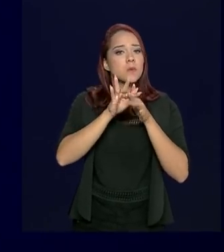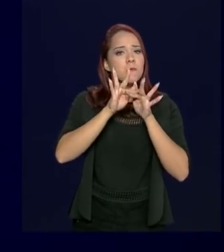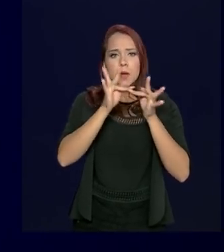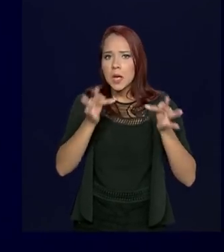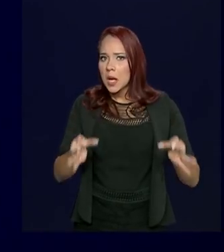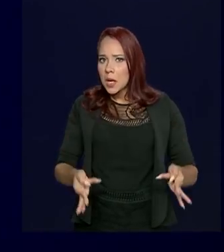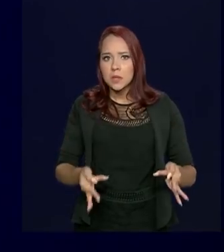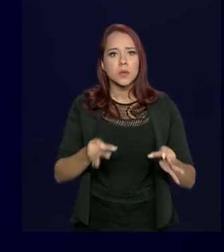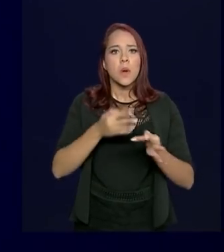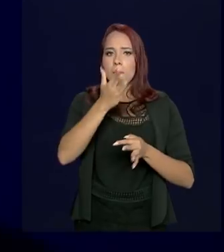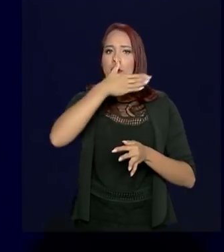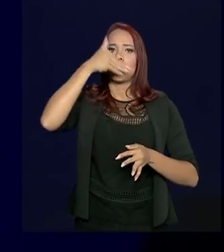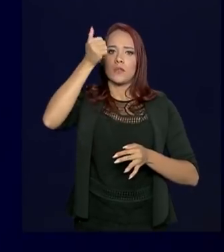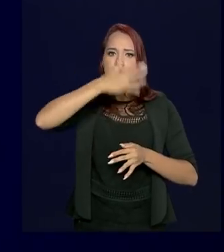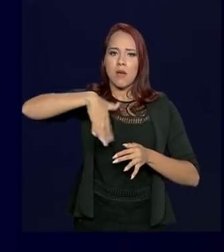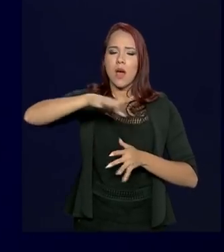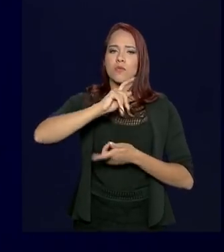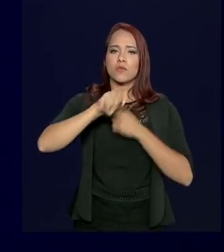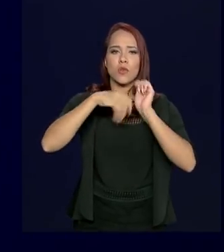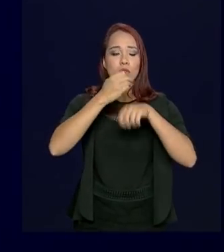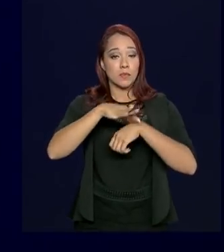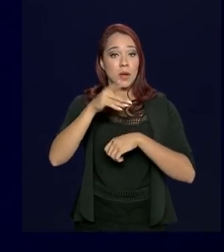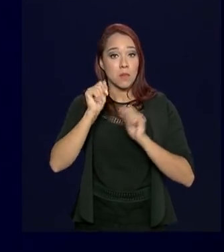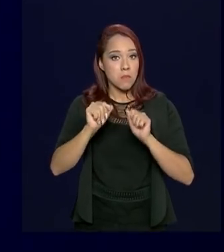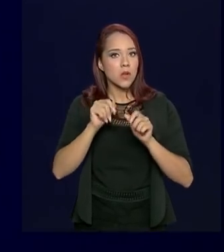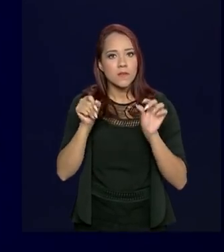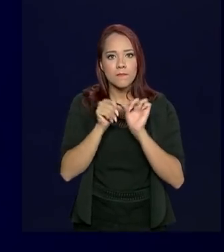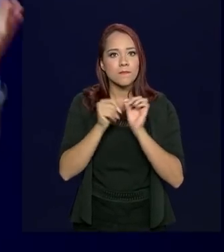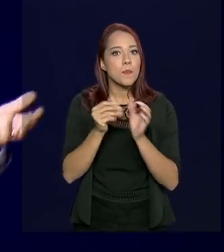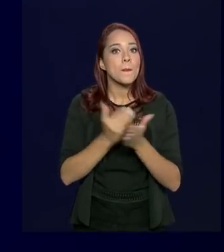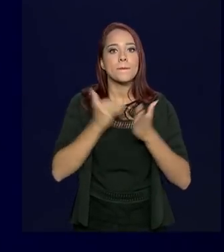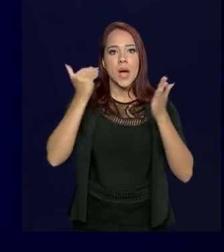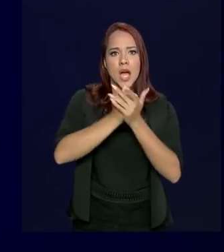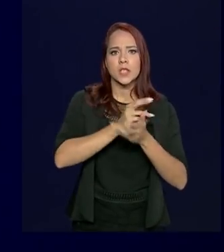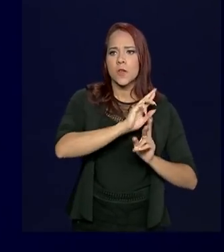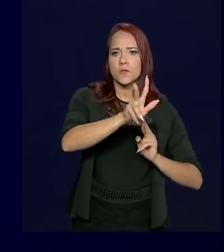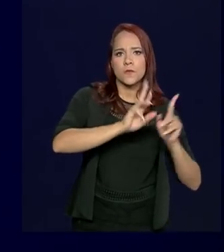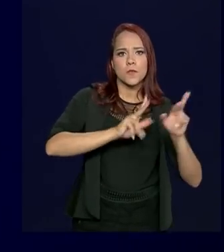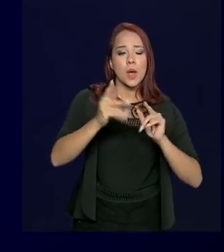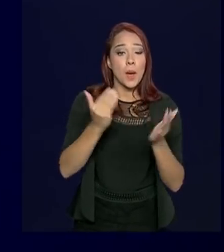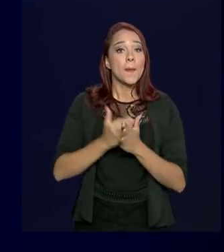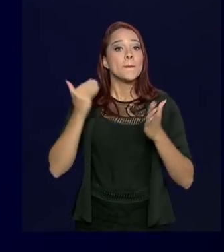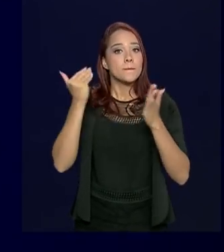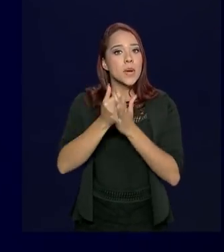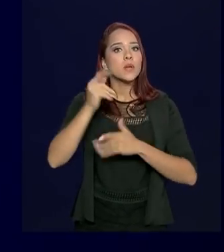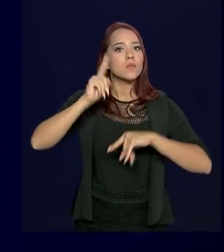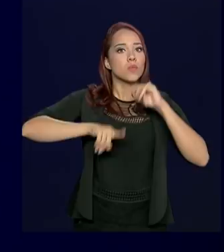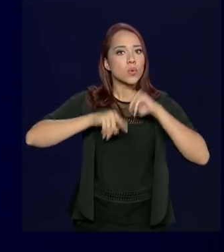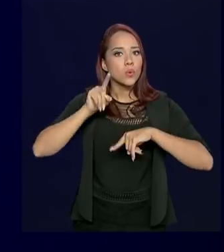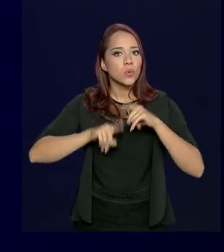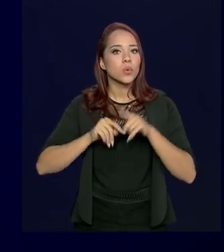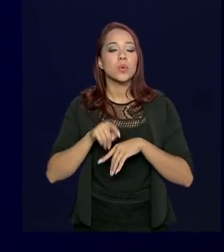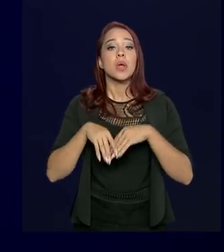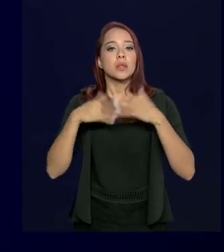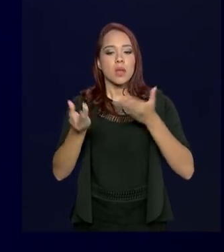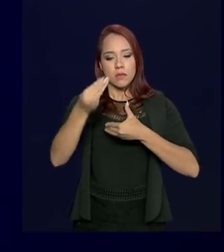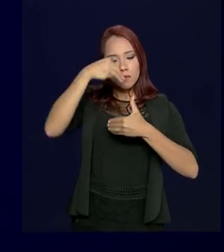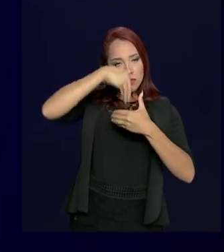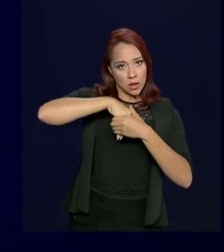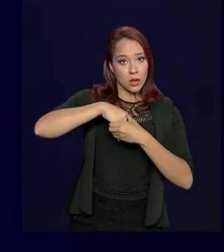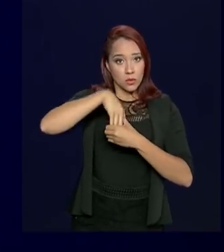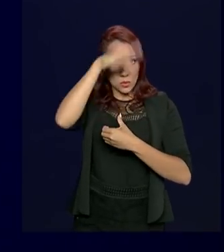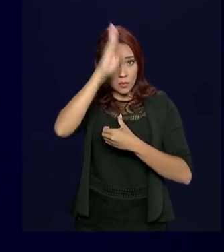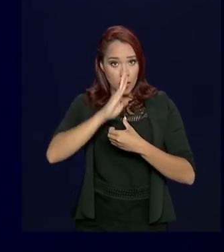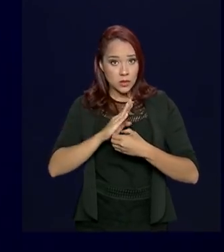ambiente de negócio para que a gente possa usar mais, diversificar mais os nossos produtos, tanto internamente